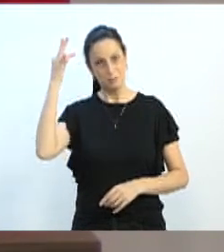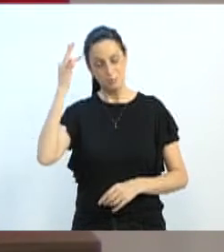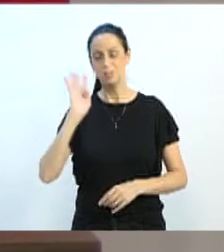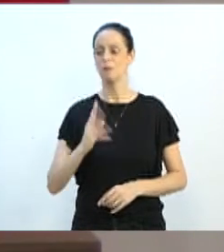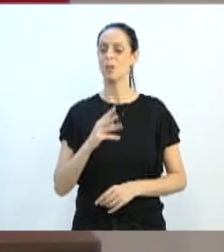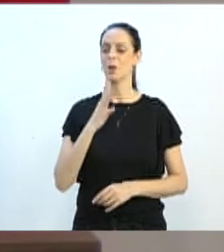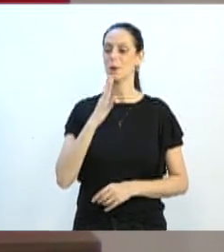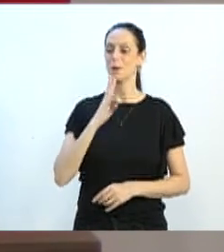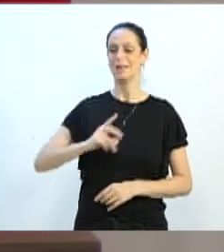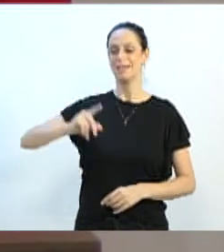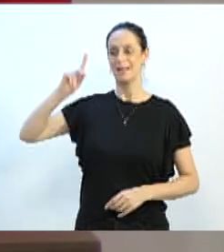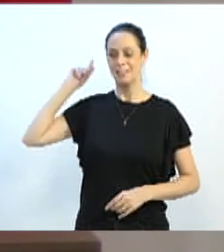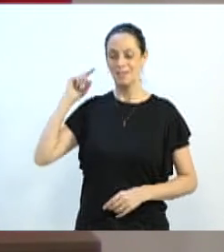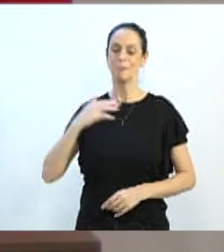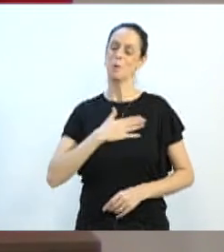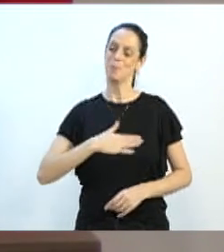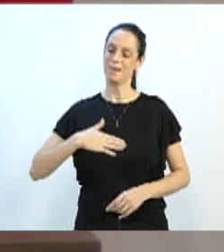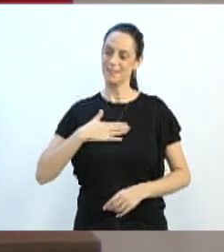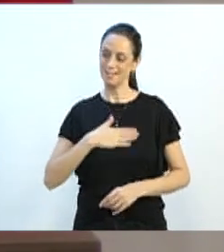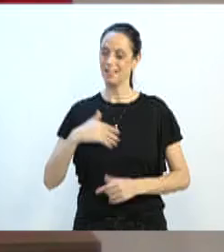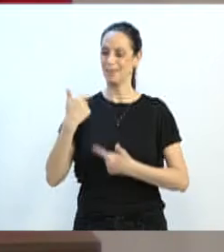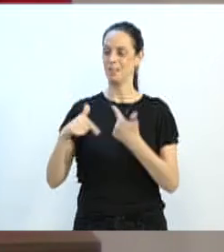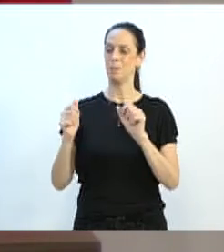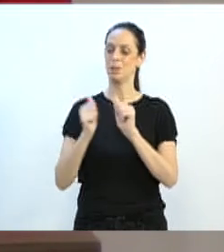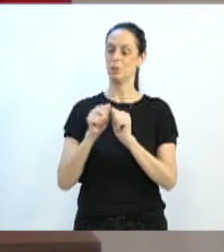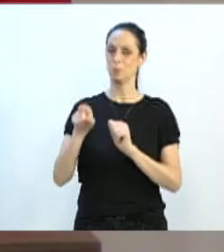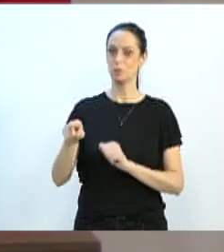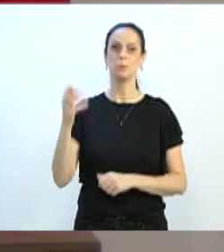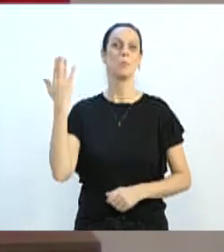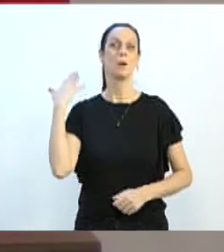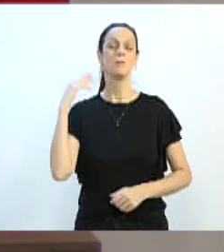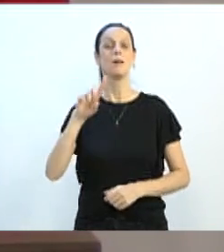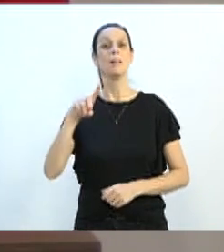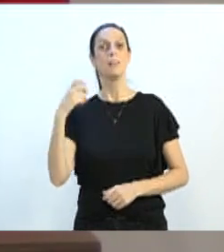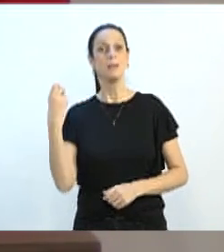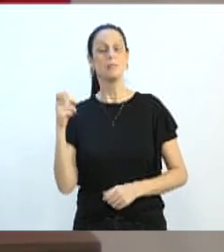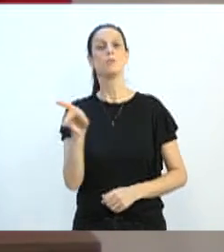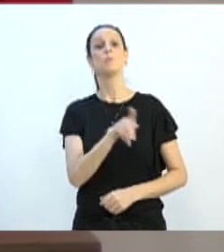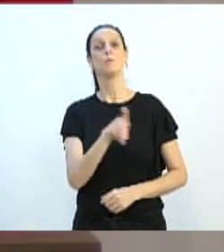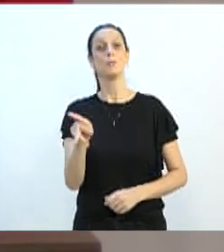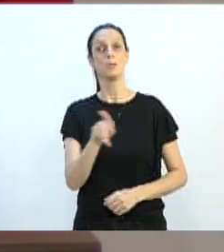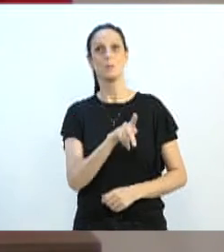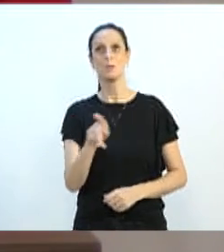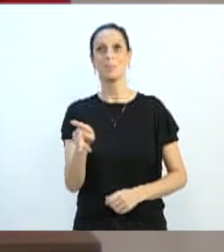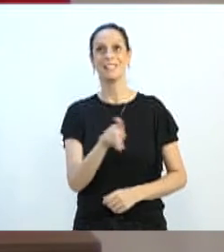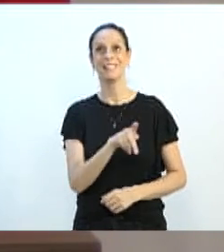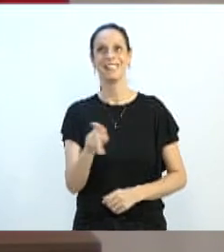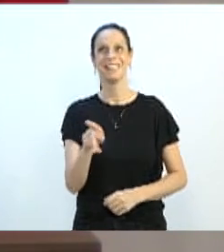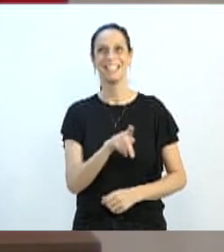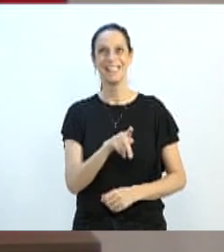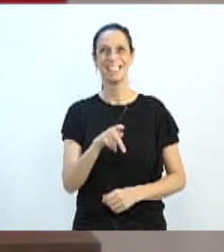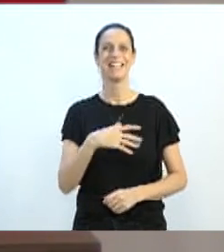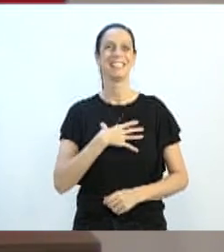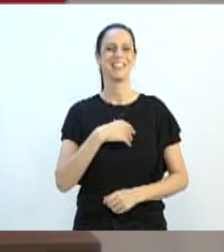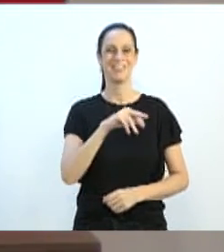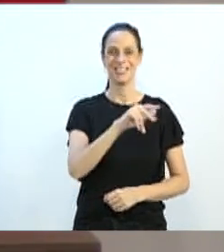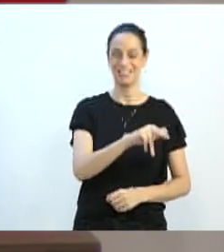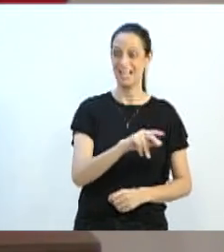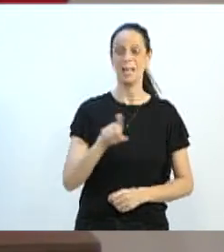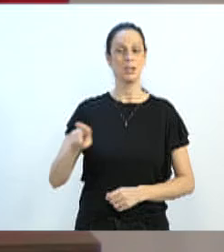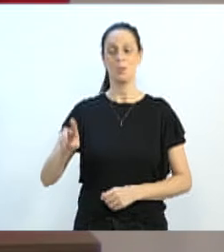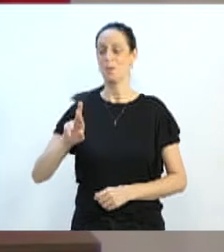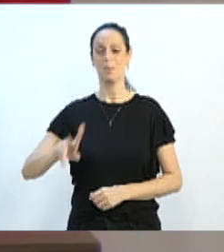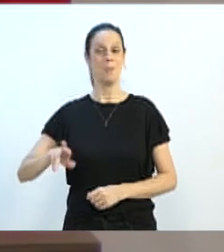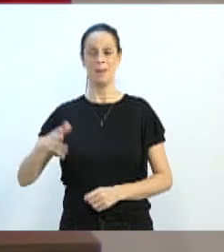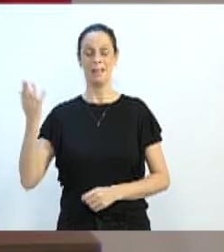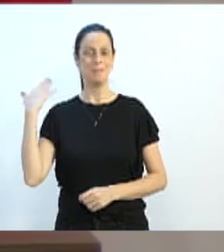muito tempo. V. Exª foi educadora dos meus irmãos. Graças a Deus não foi minha educadora, porque senão nós dois íamos brigar bastante. Mas